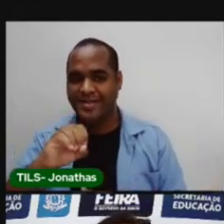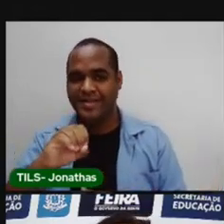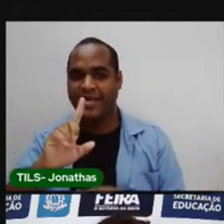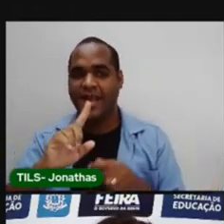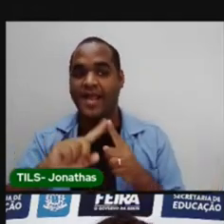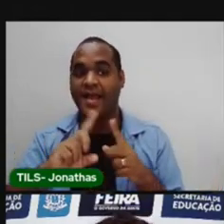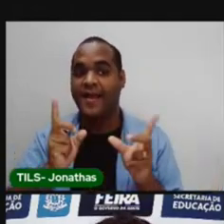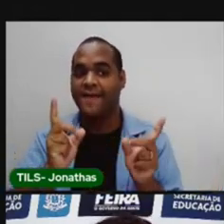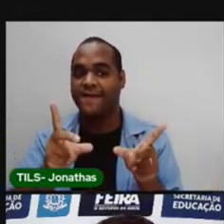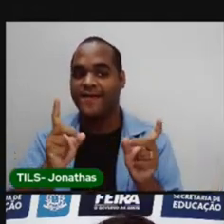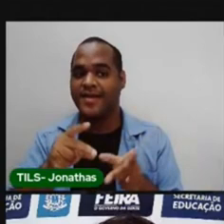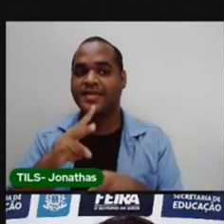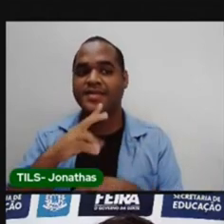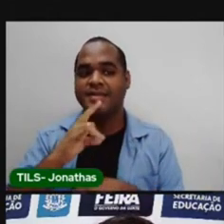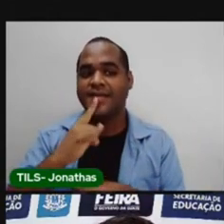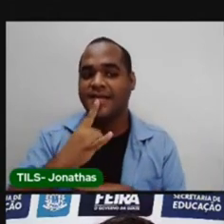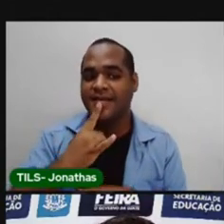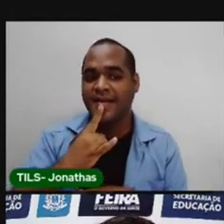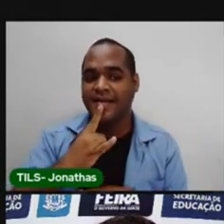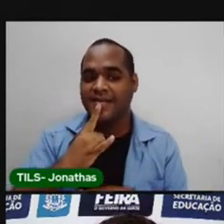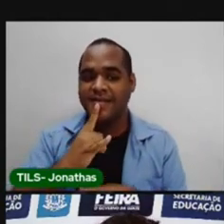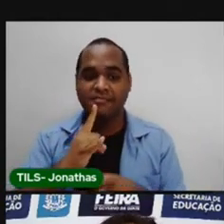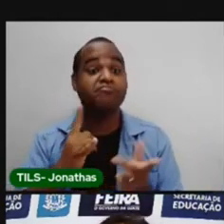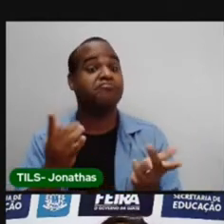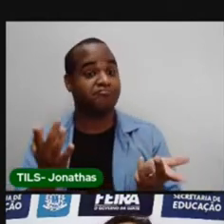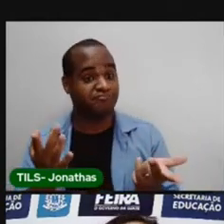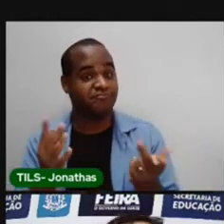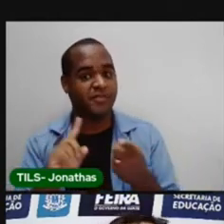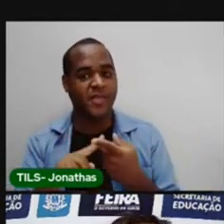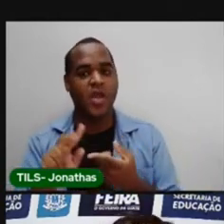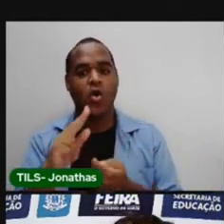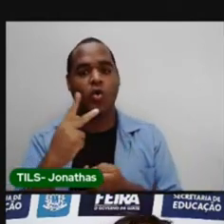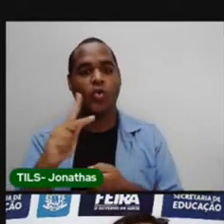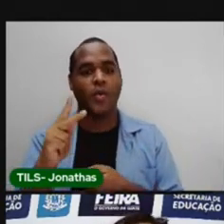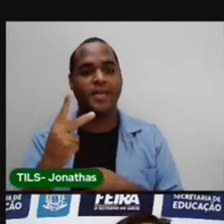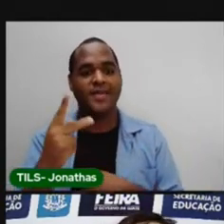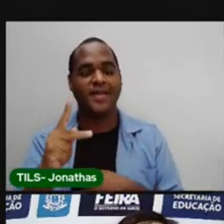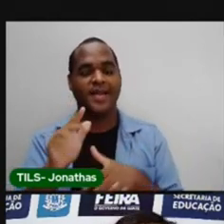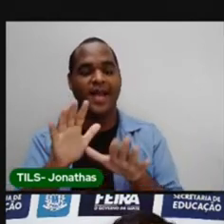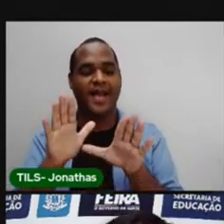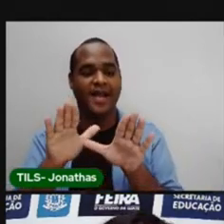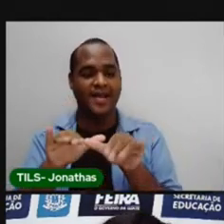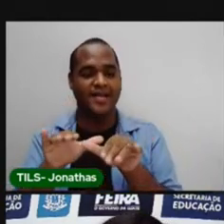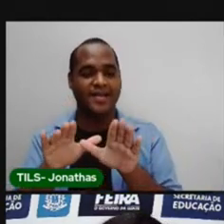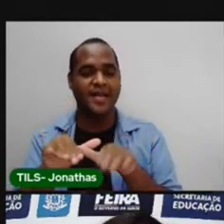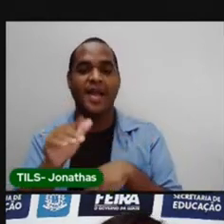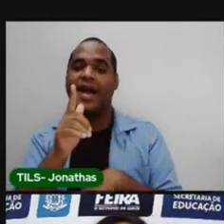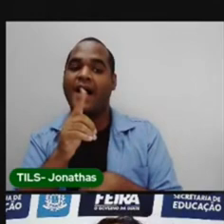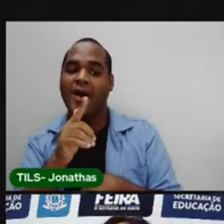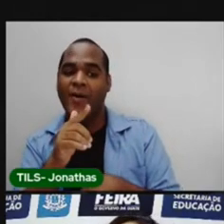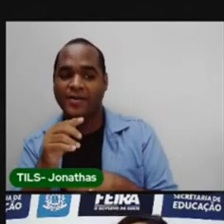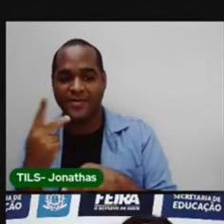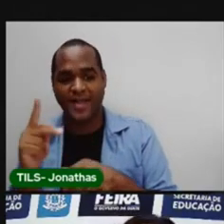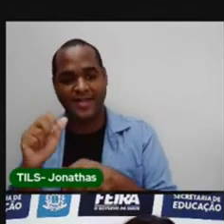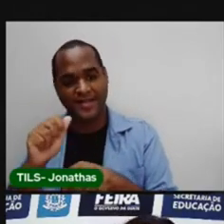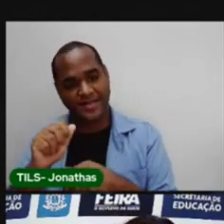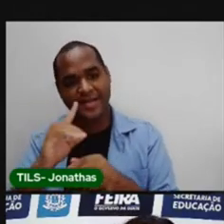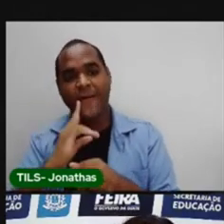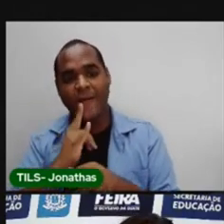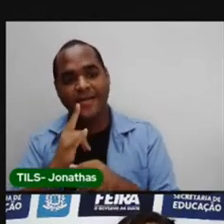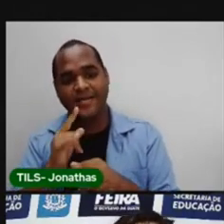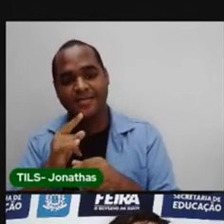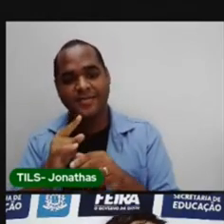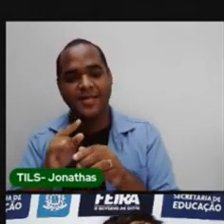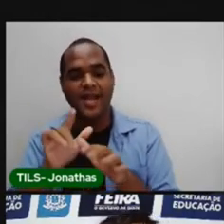ele tinha uma fábrica de cachaça nesse lugar. E o nome da cachaça era Aguardente Asa